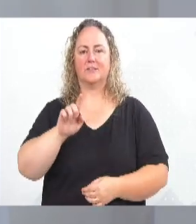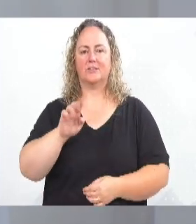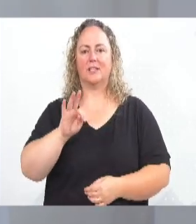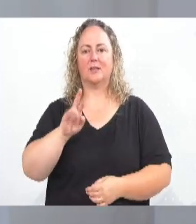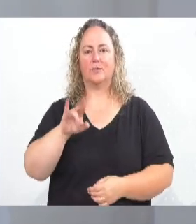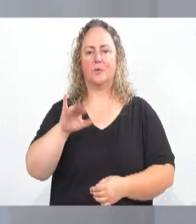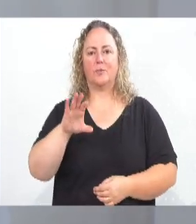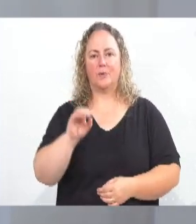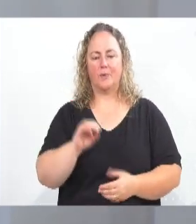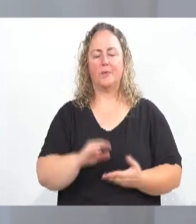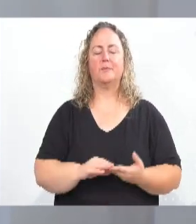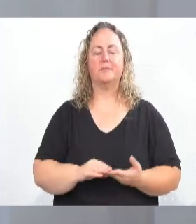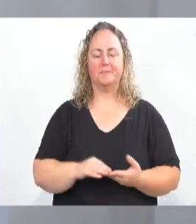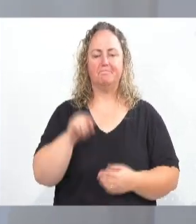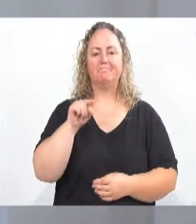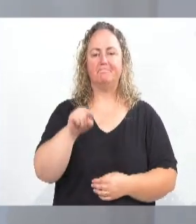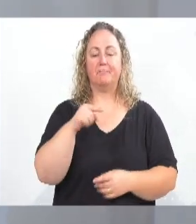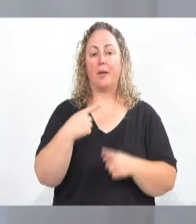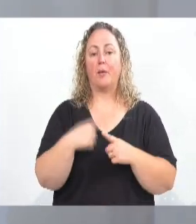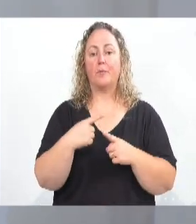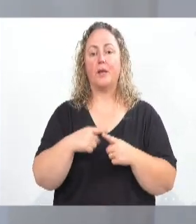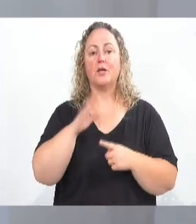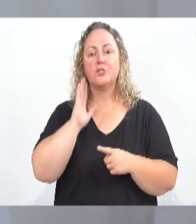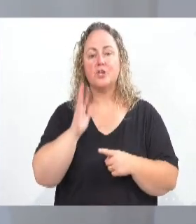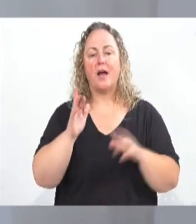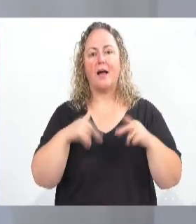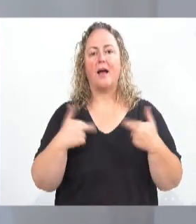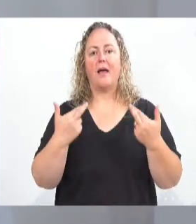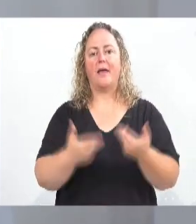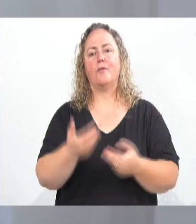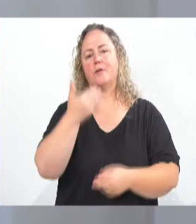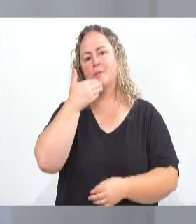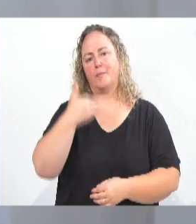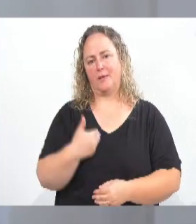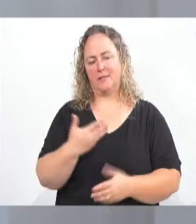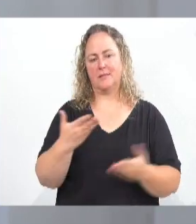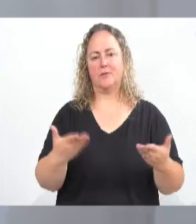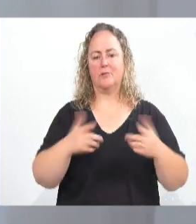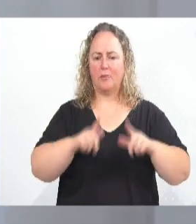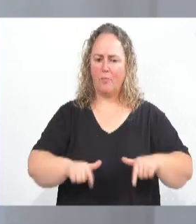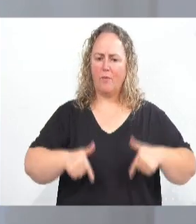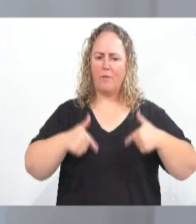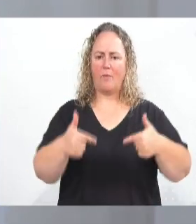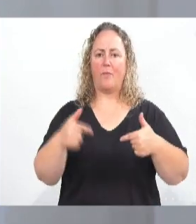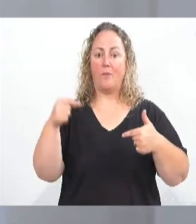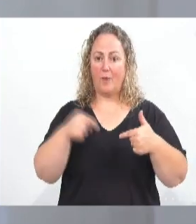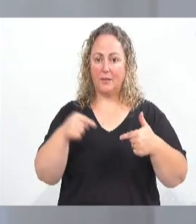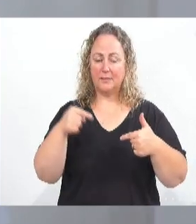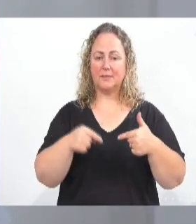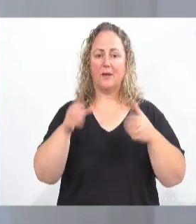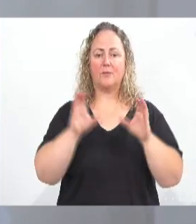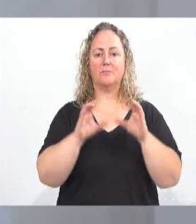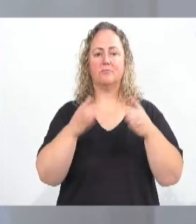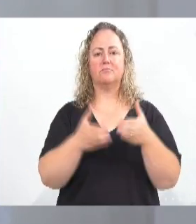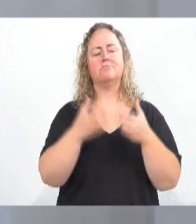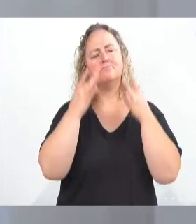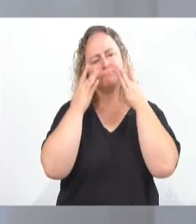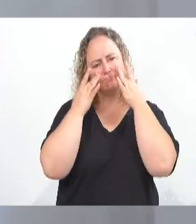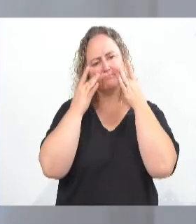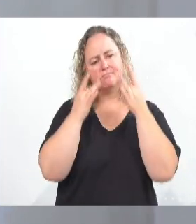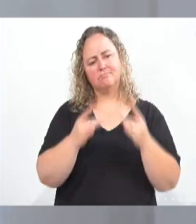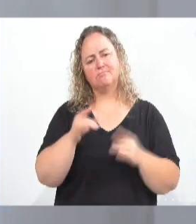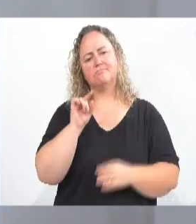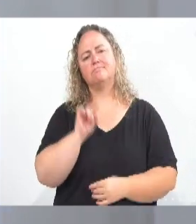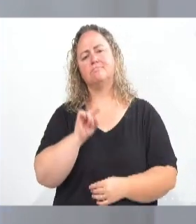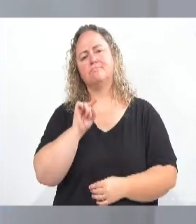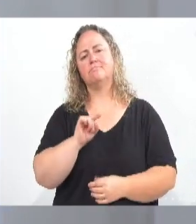ali nessas reuniões do CONSEG, o vereador Beltrame, importante essas ações que realmente a comunidade hoje vê com outros olhos,